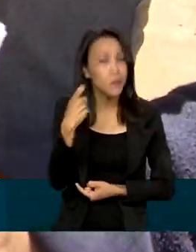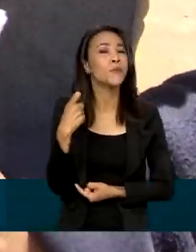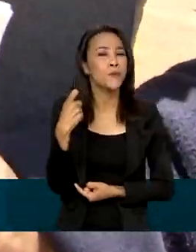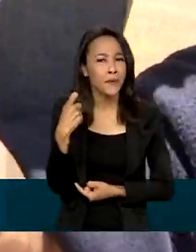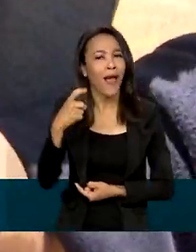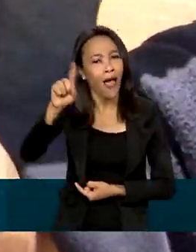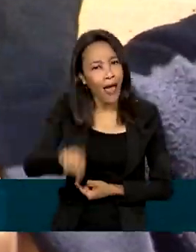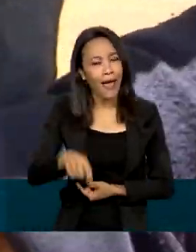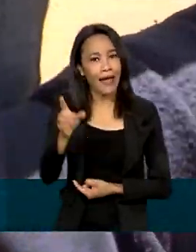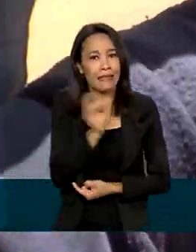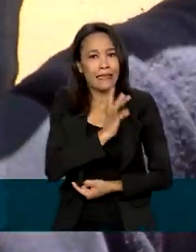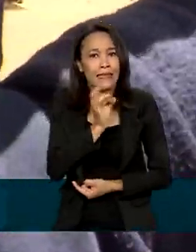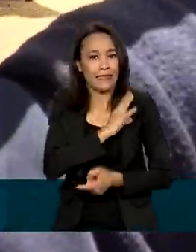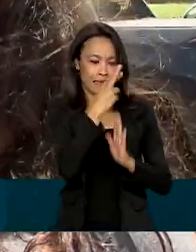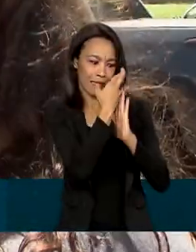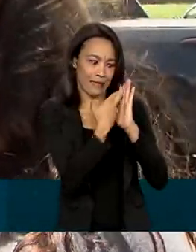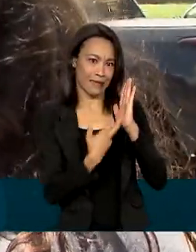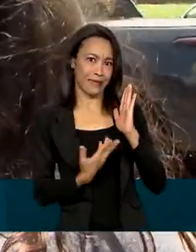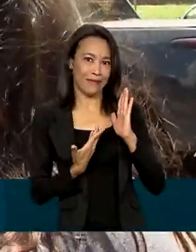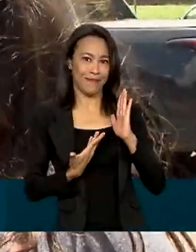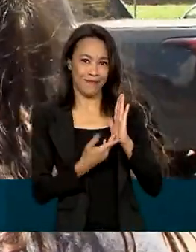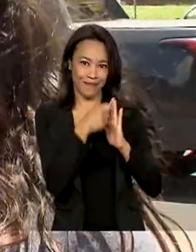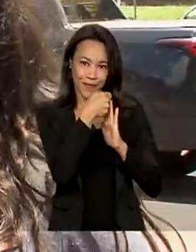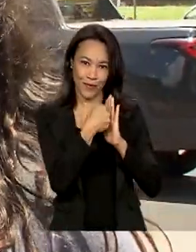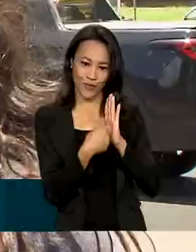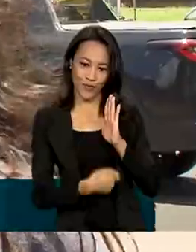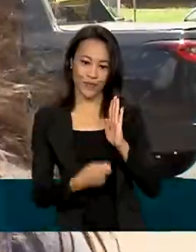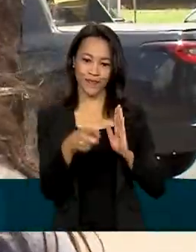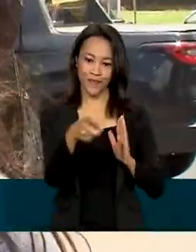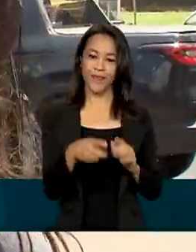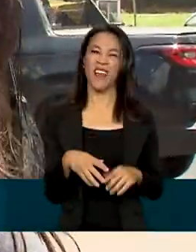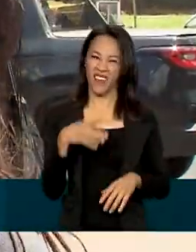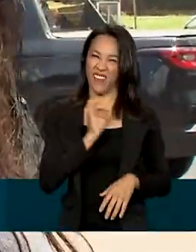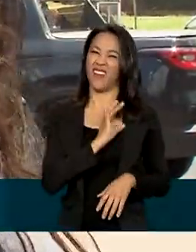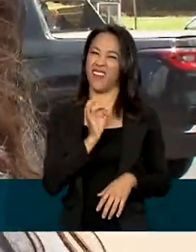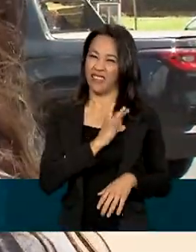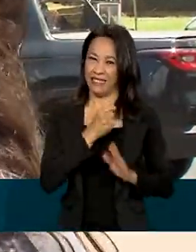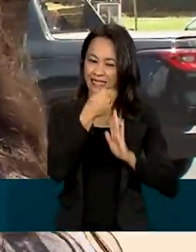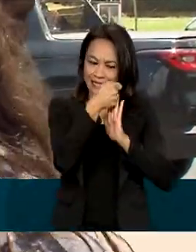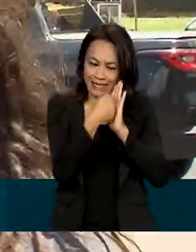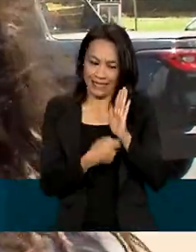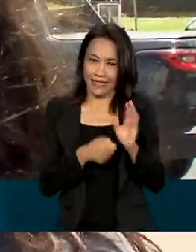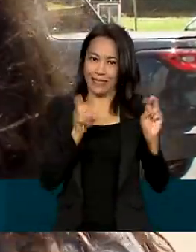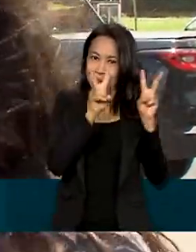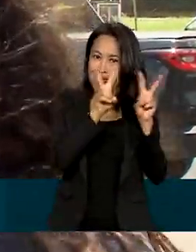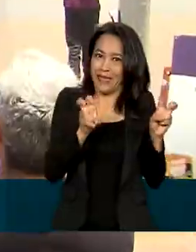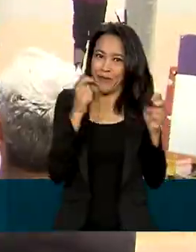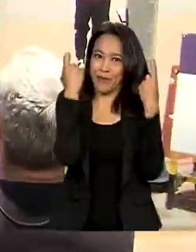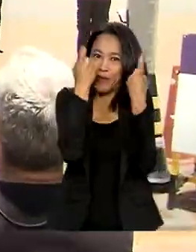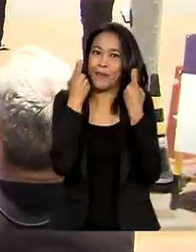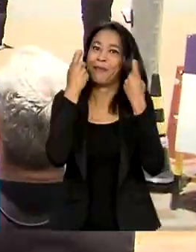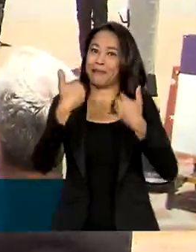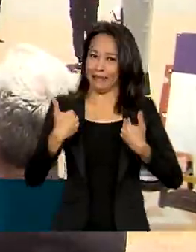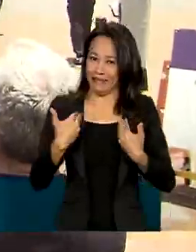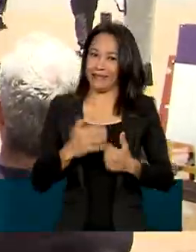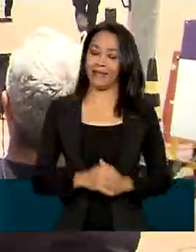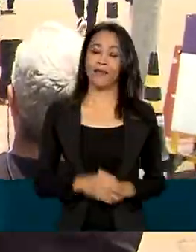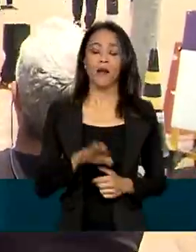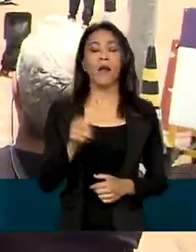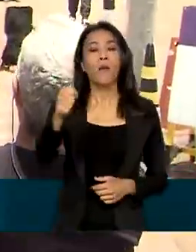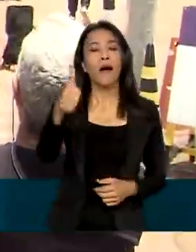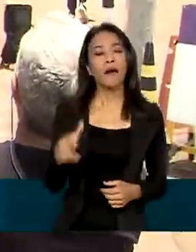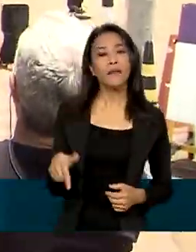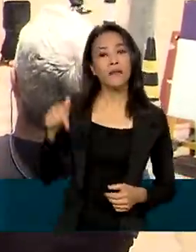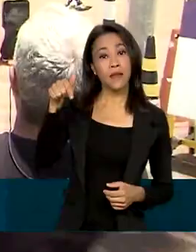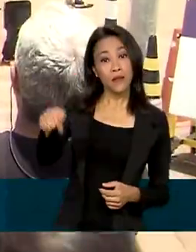era a tão temida redação. Mais redação, mais redação. O tema, né? Estou bem preocupada. Quase 36 mil